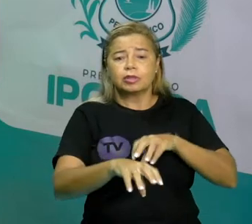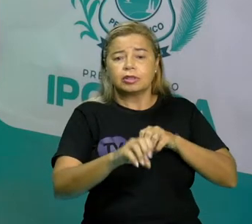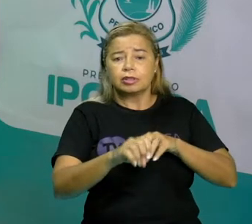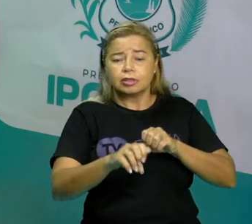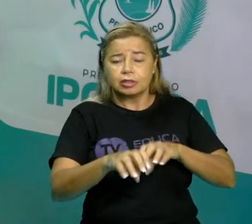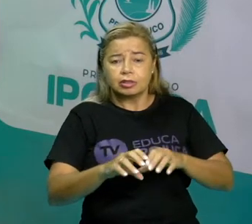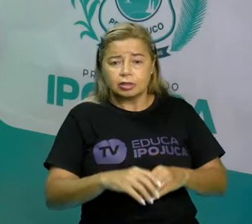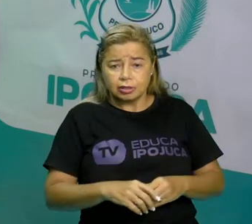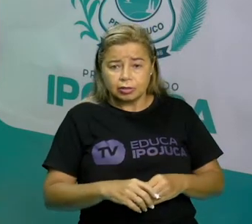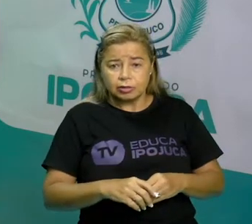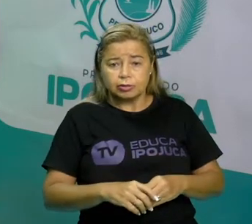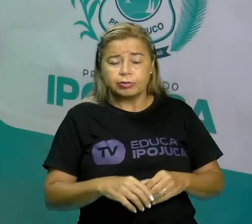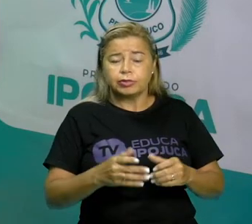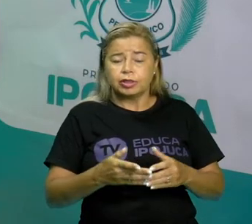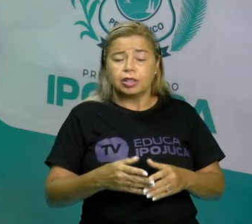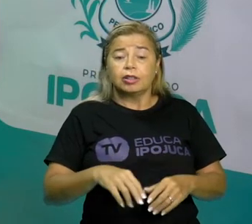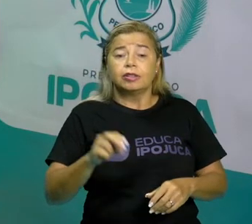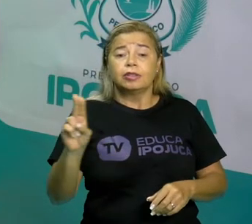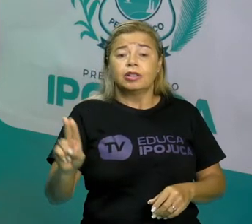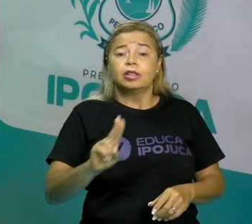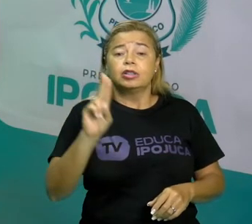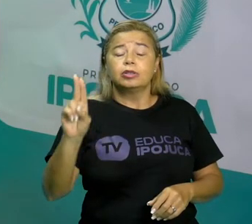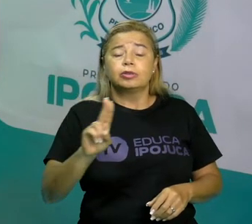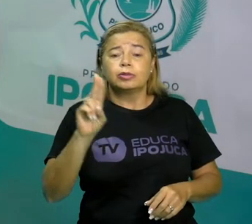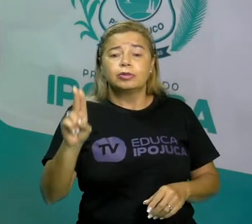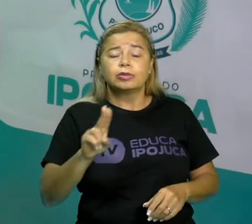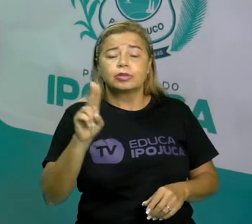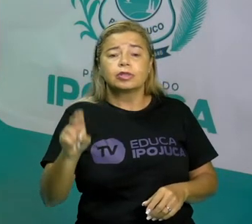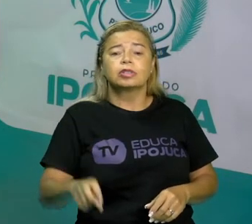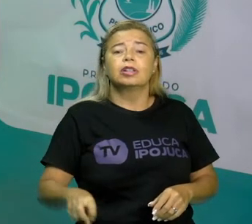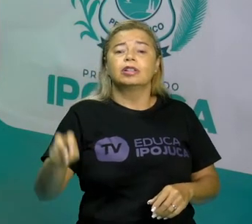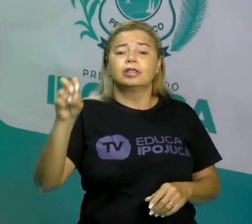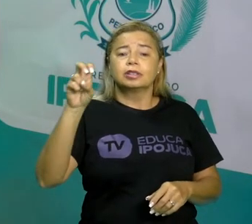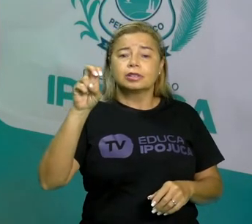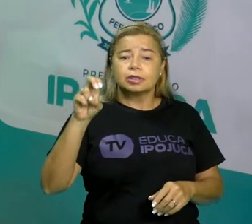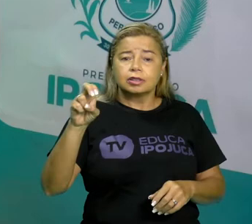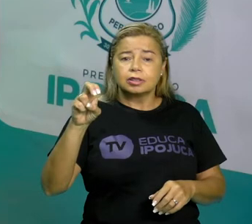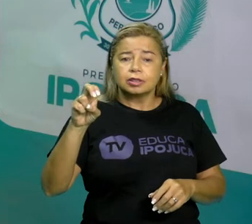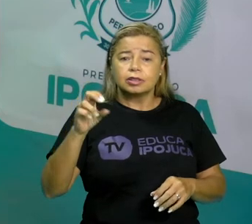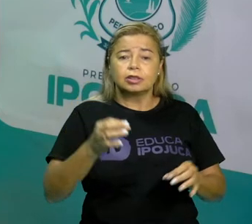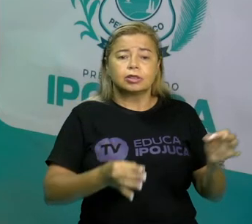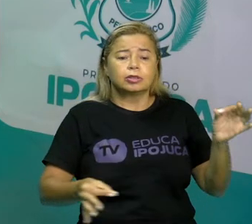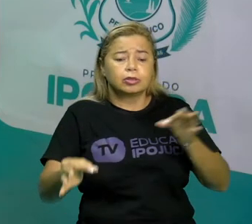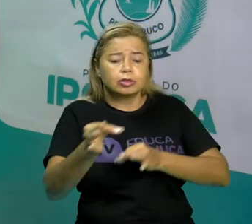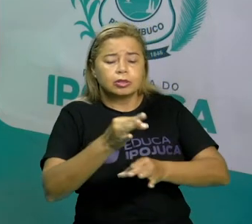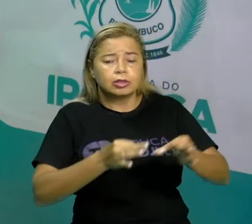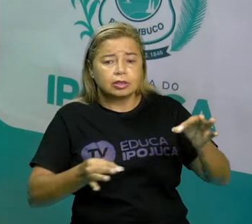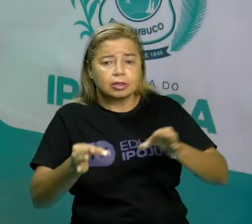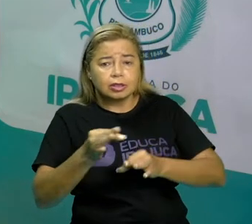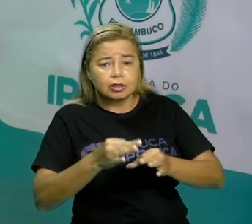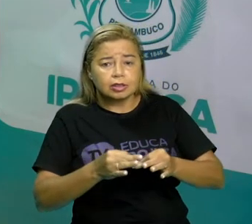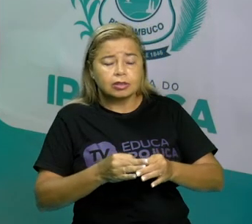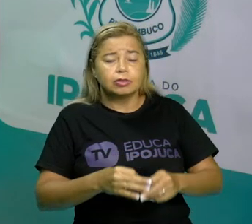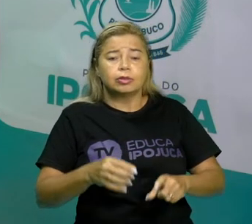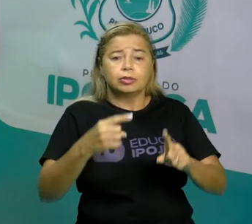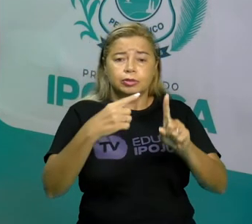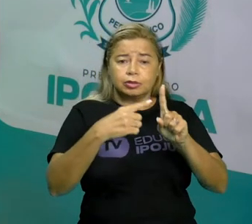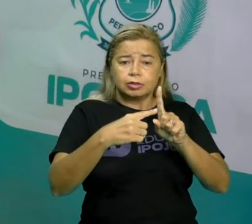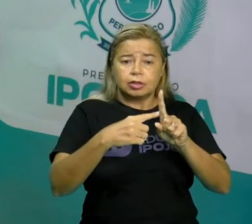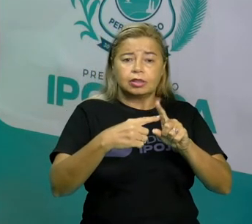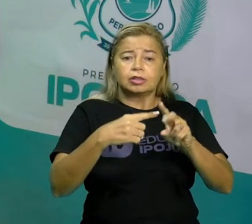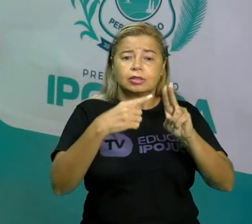o quê? Você vai usar cinco classes, cinco ordens. Unidade, dezena, centena